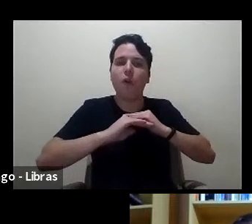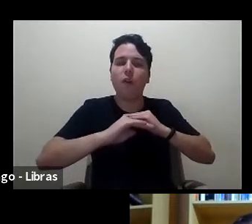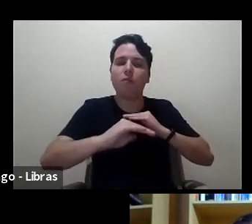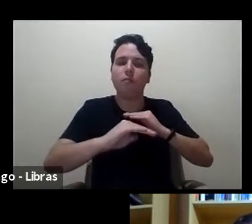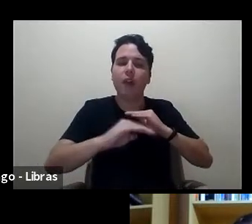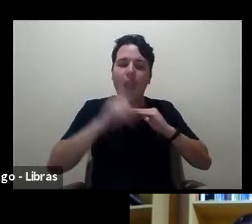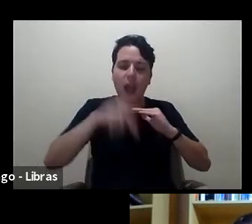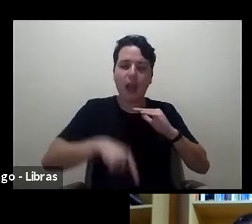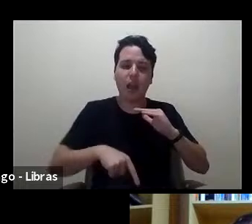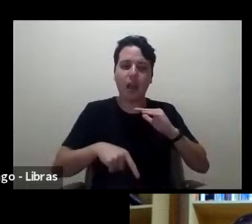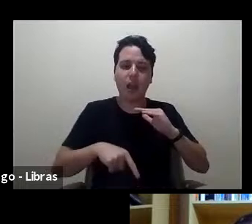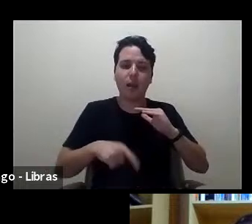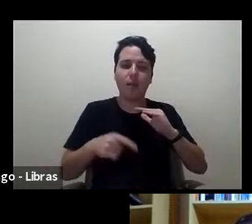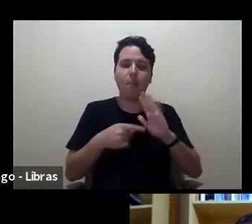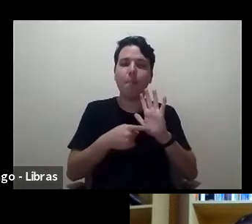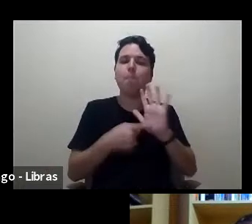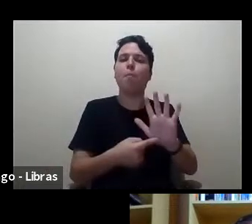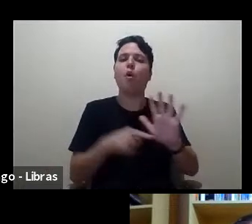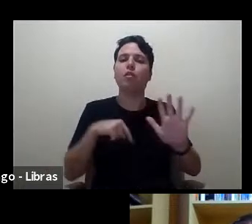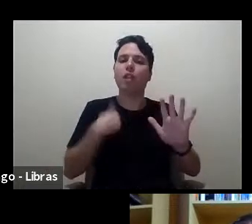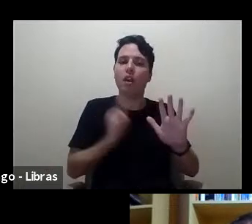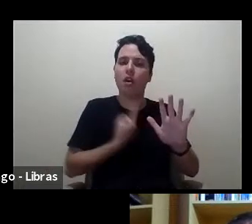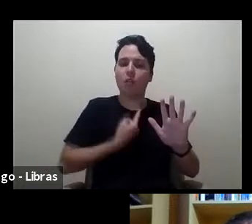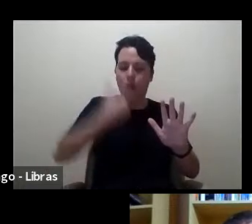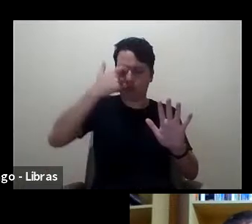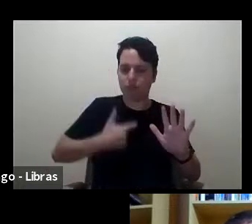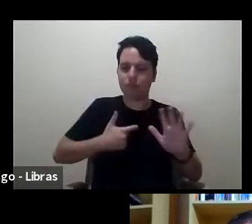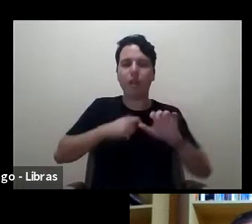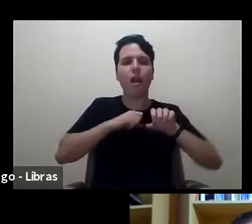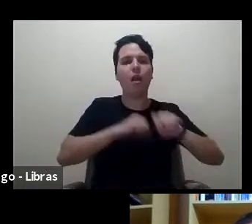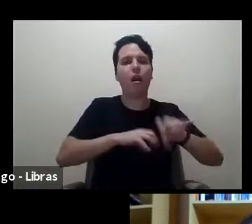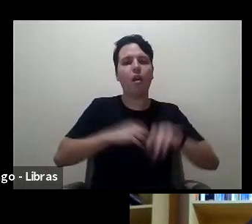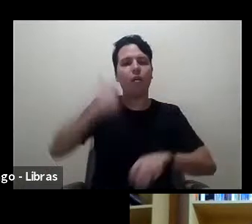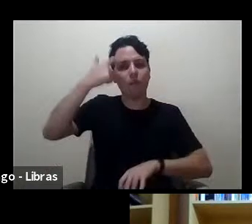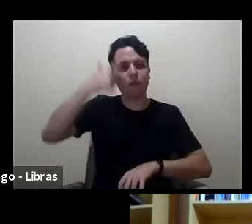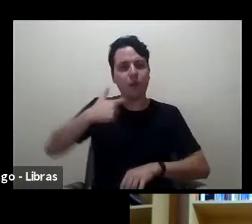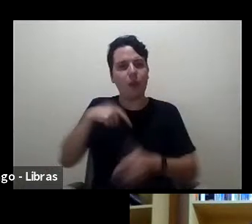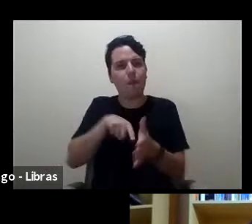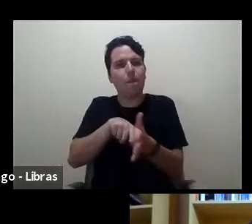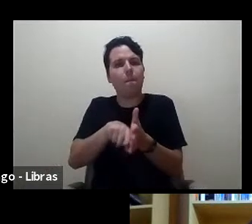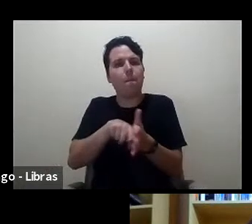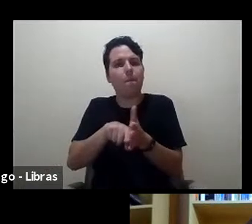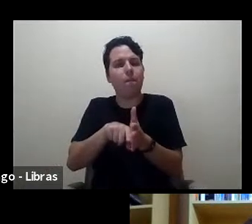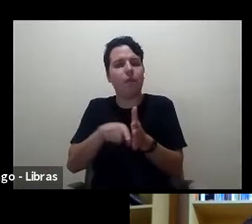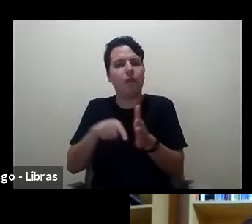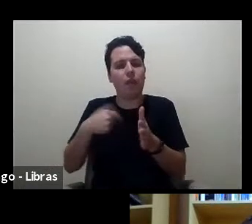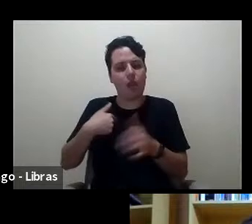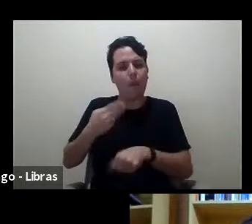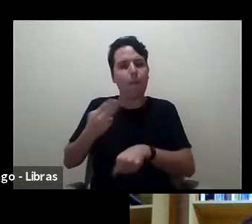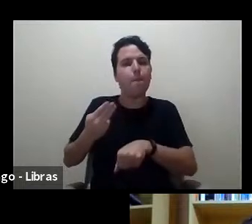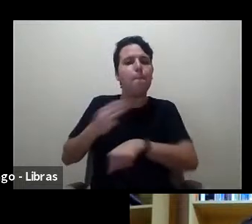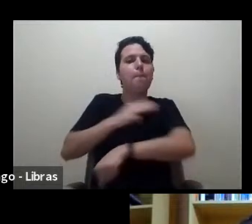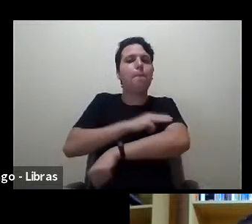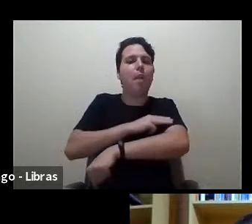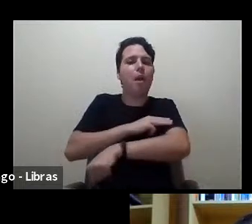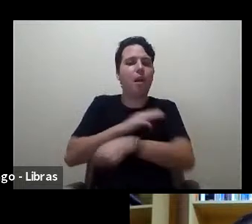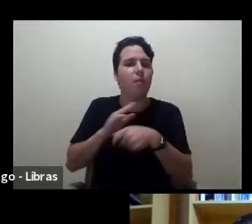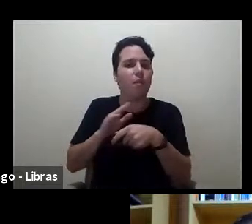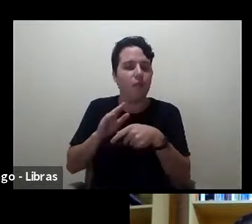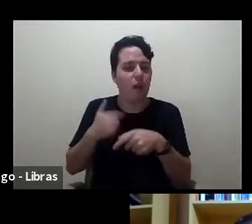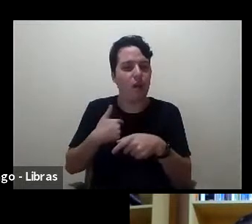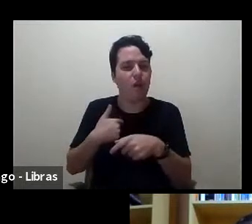educadores como pesquisadores como membros da comunidade na